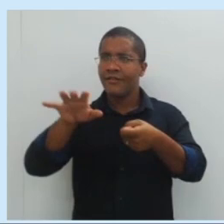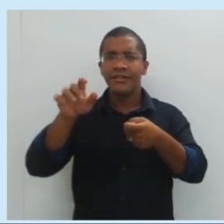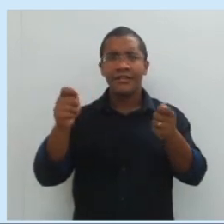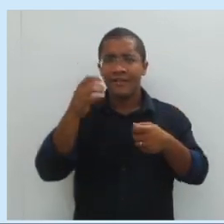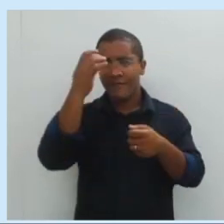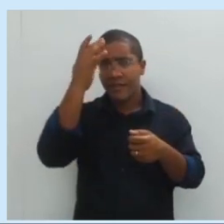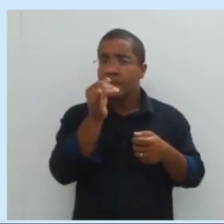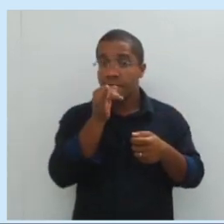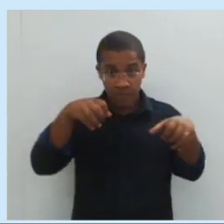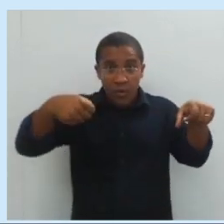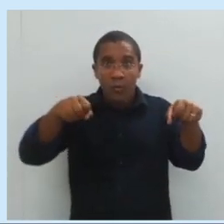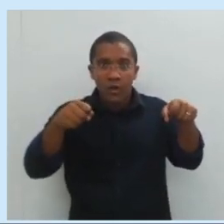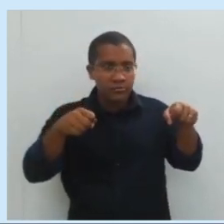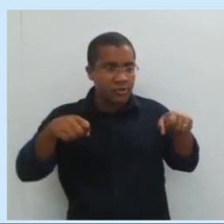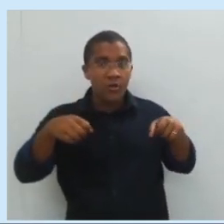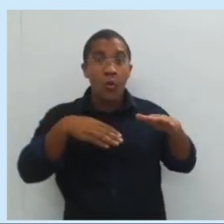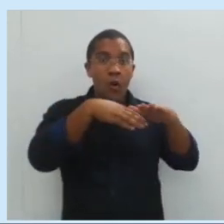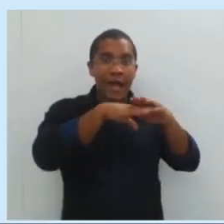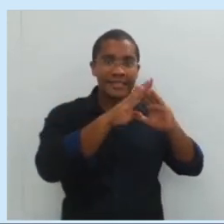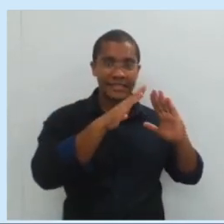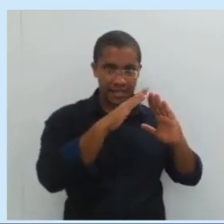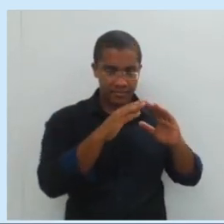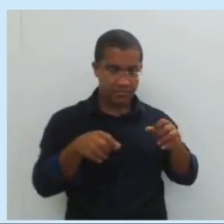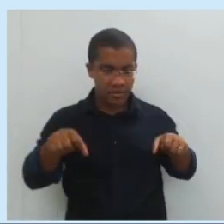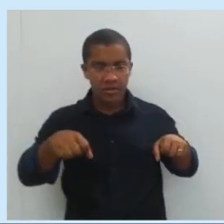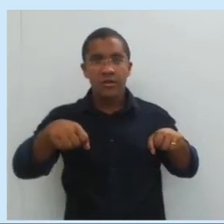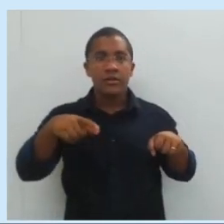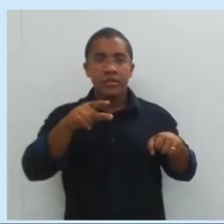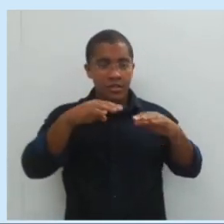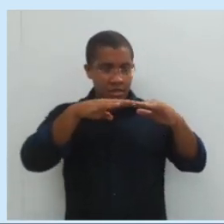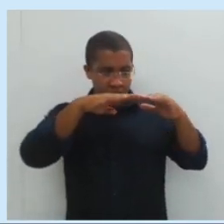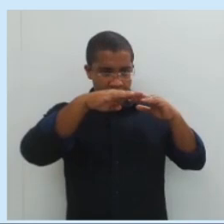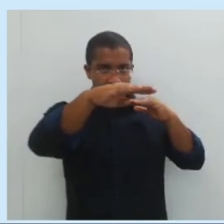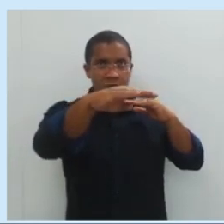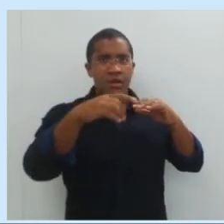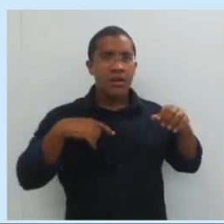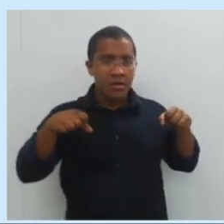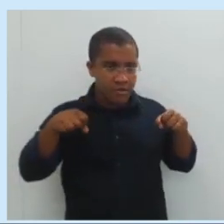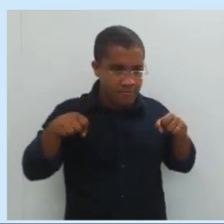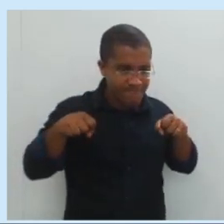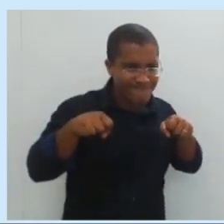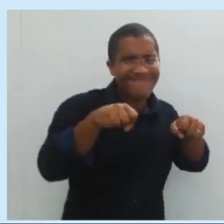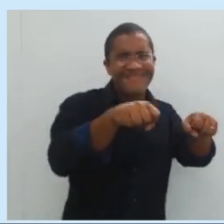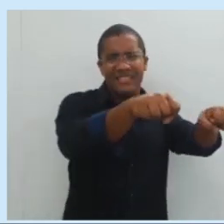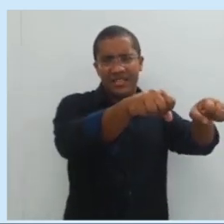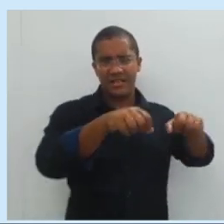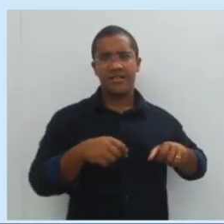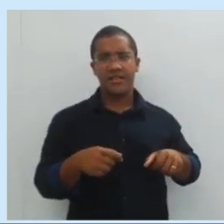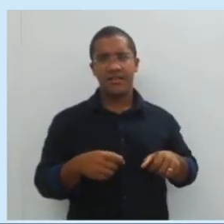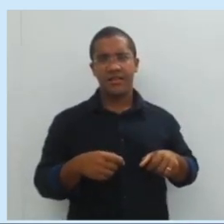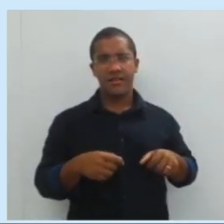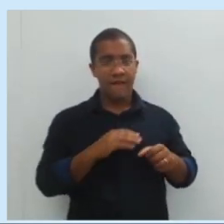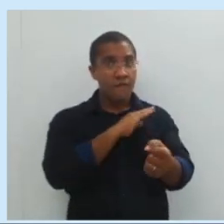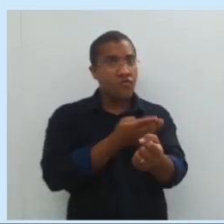colocar minha moto para dentro da garagem, se o plano for vertical, eu vou ter que exercer